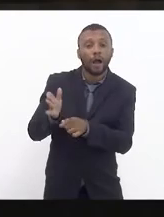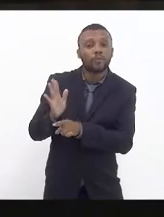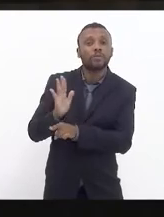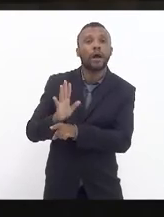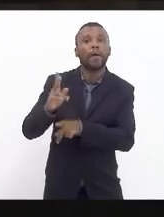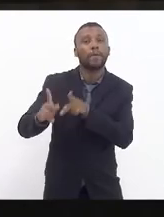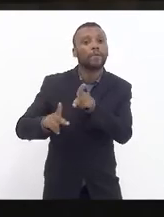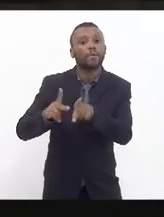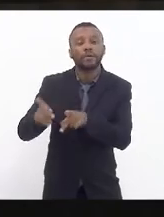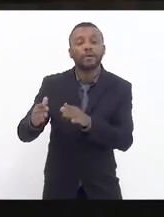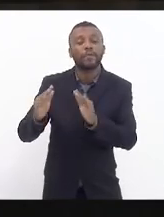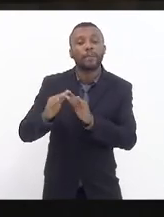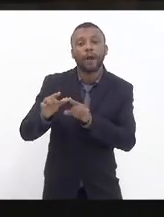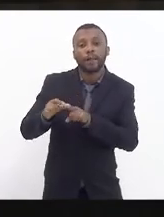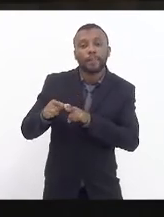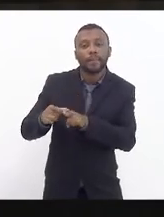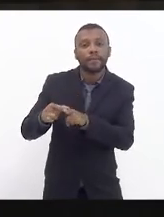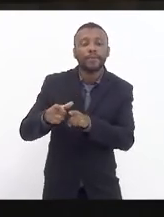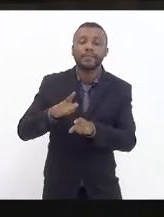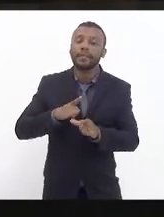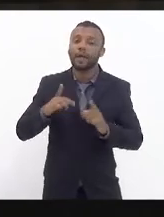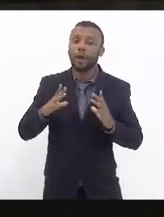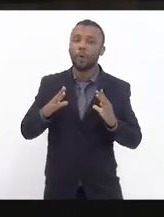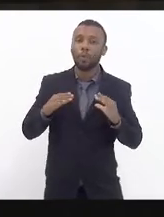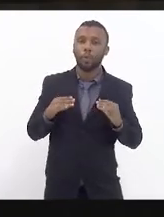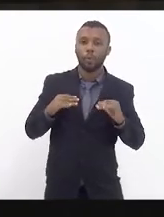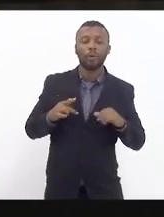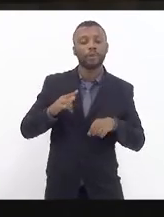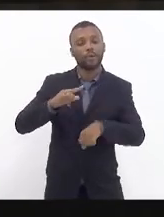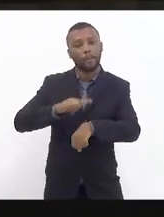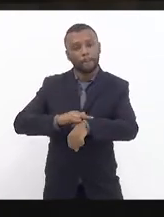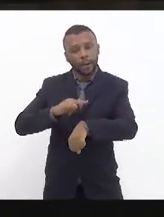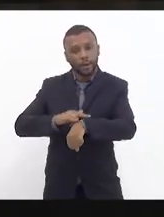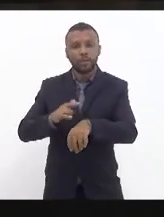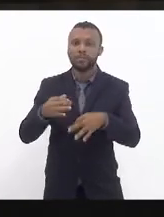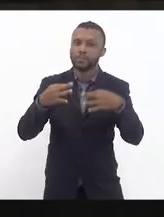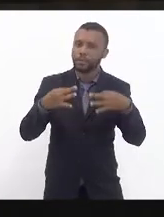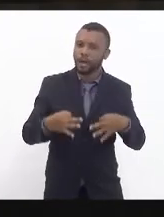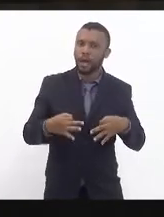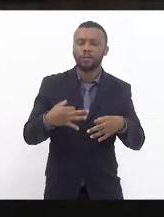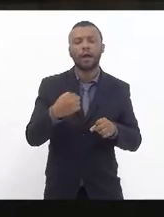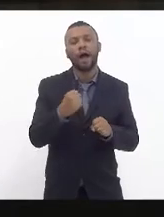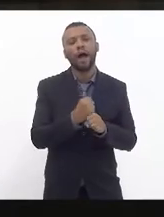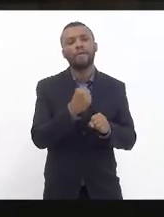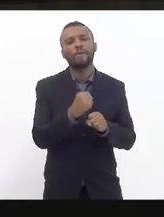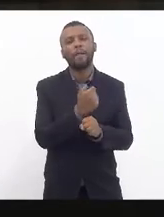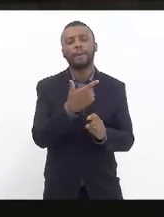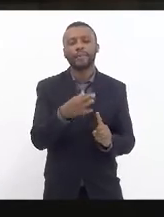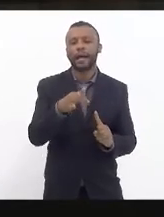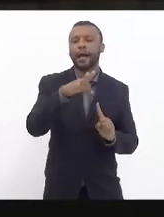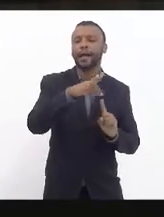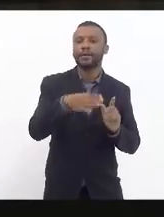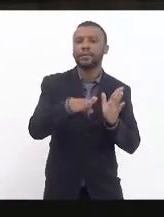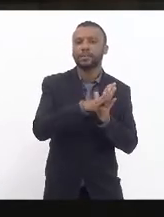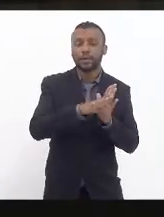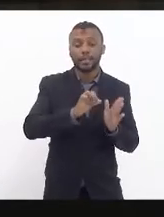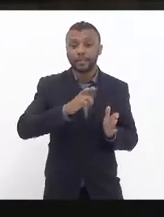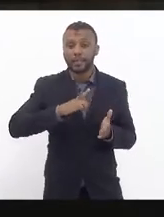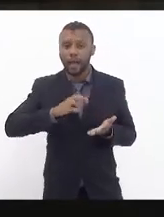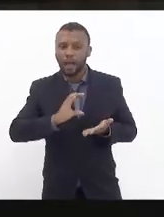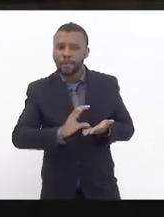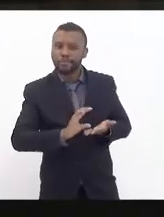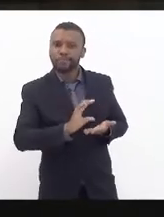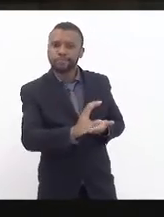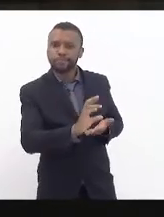de ter um certo conforto ter um banheiro decente a reforma das estações porque quando se liberou dinheiro para a supervia